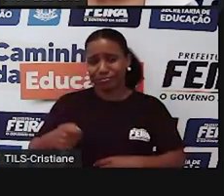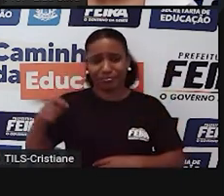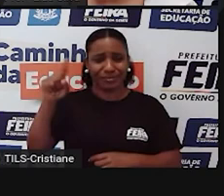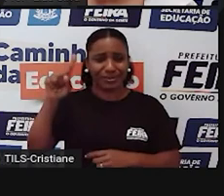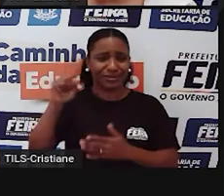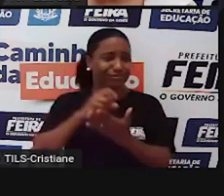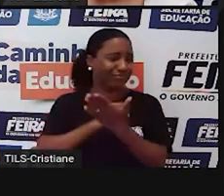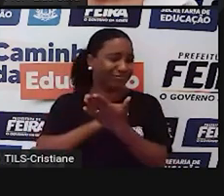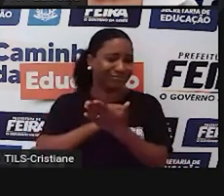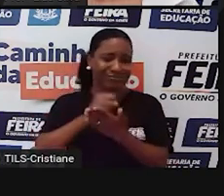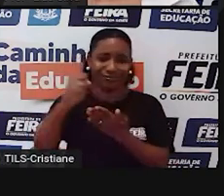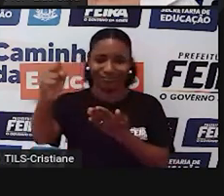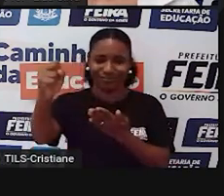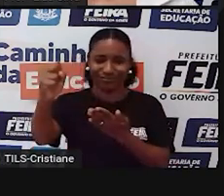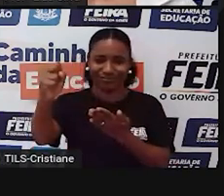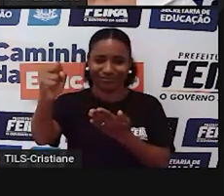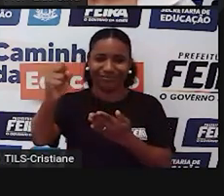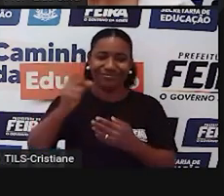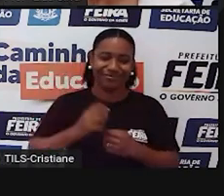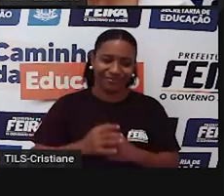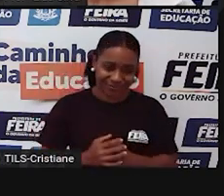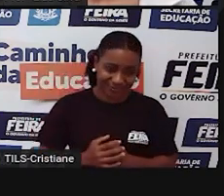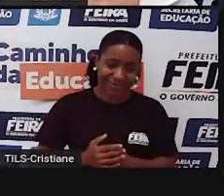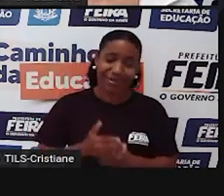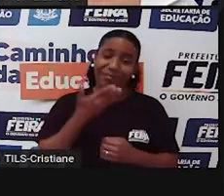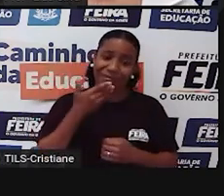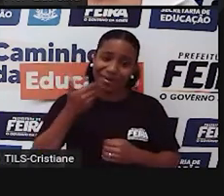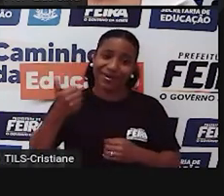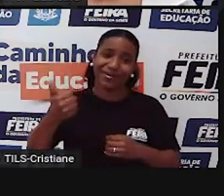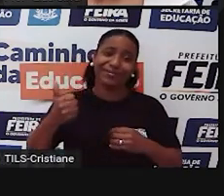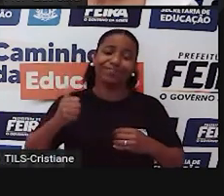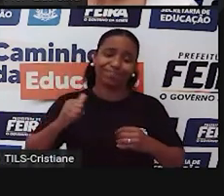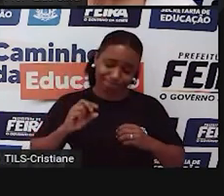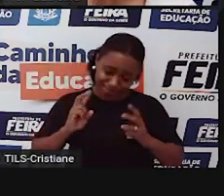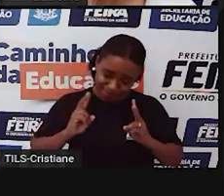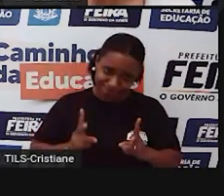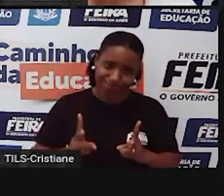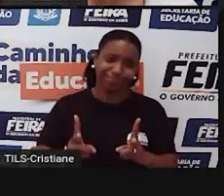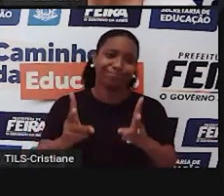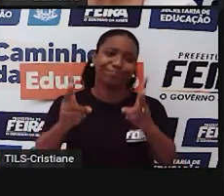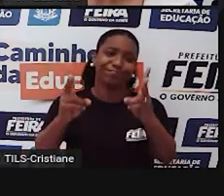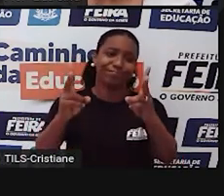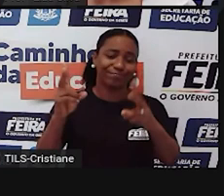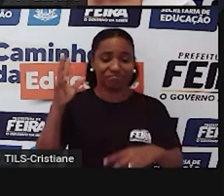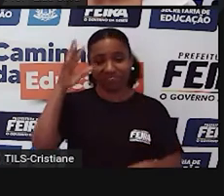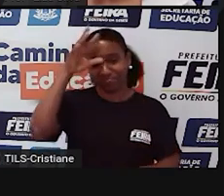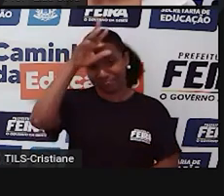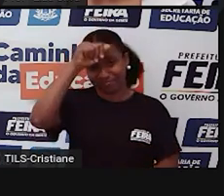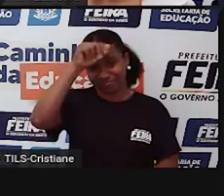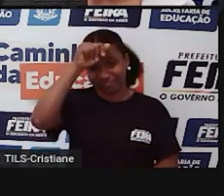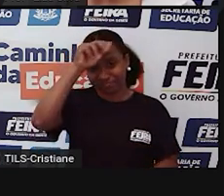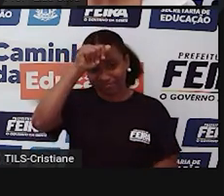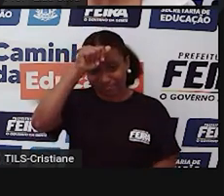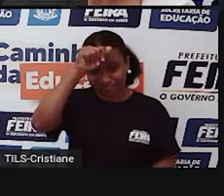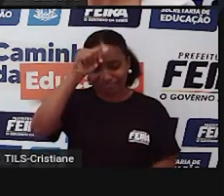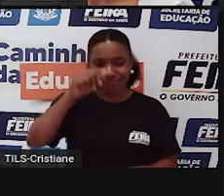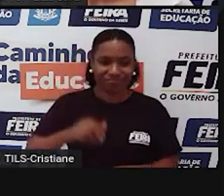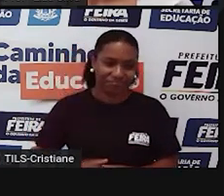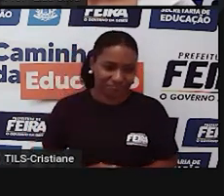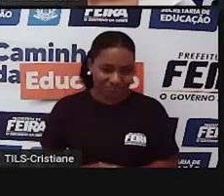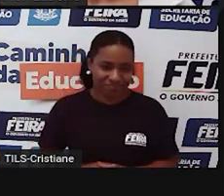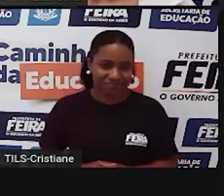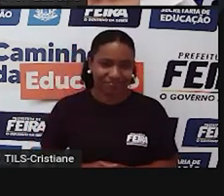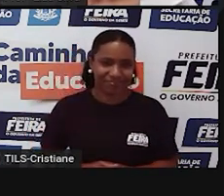passou, é melhor seguir em frente e aprender com a experiência, ok? Number two,